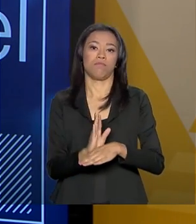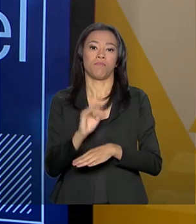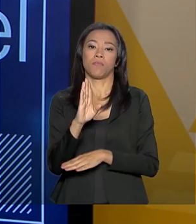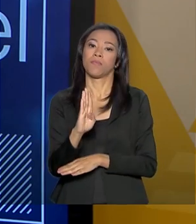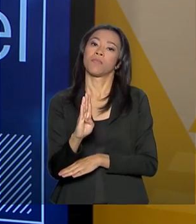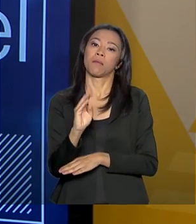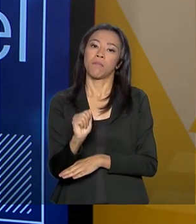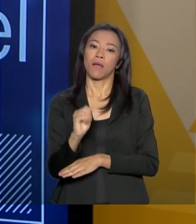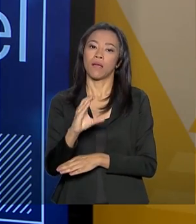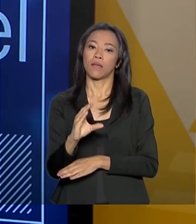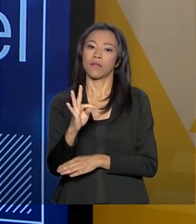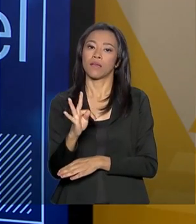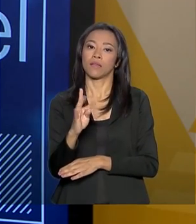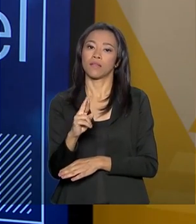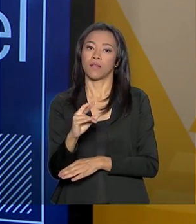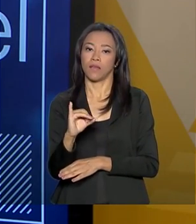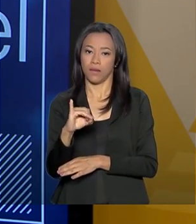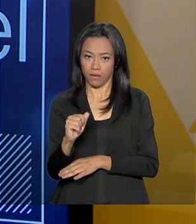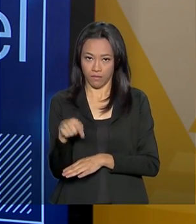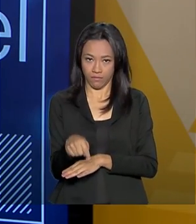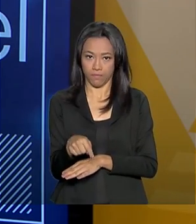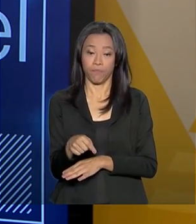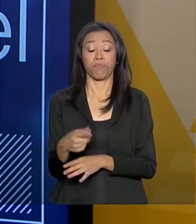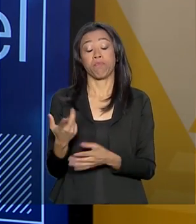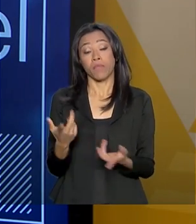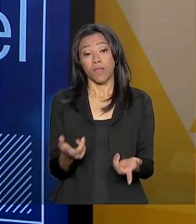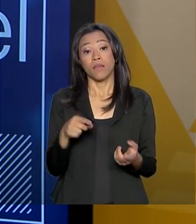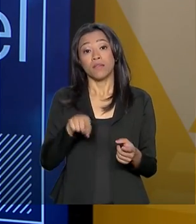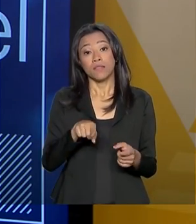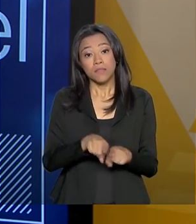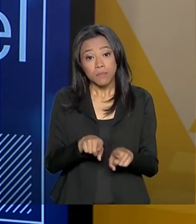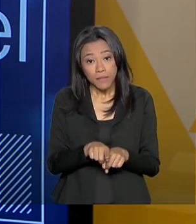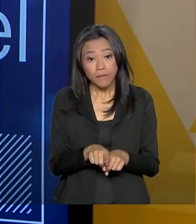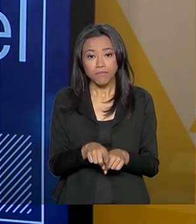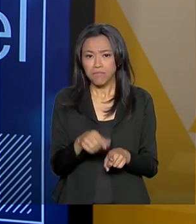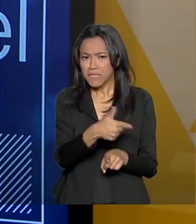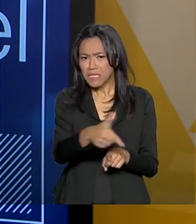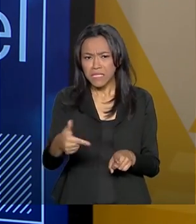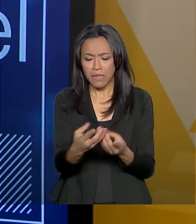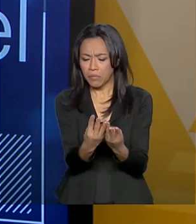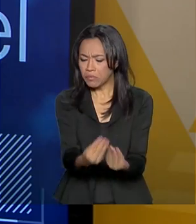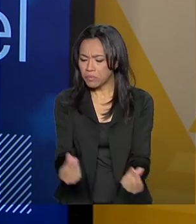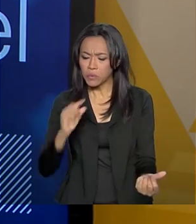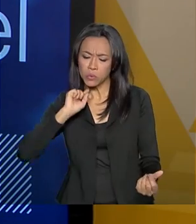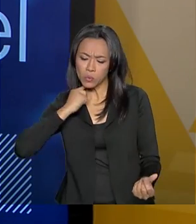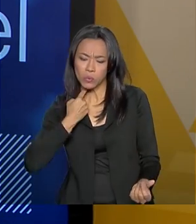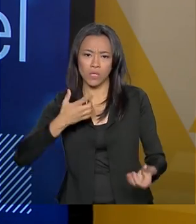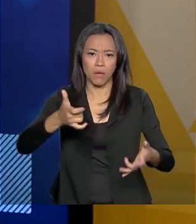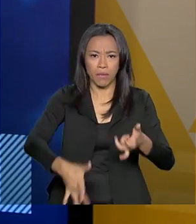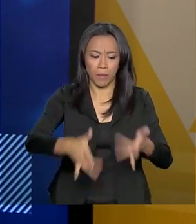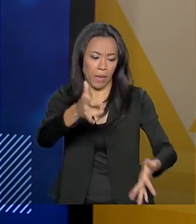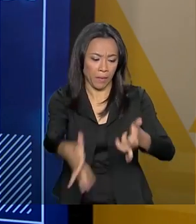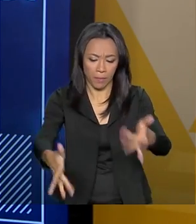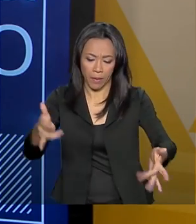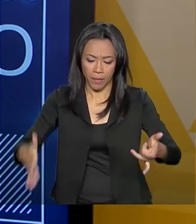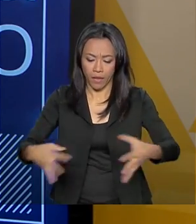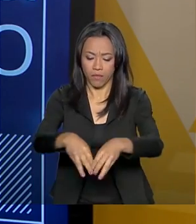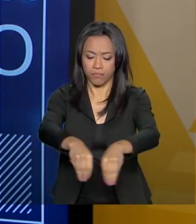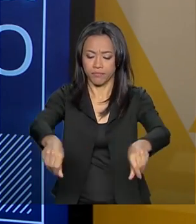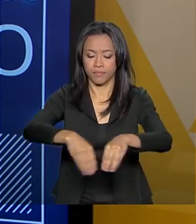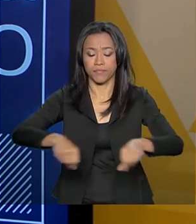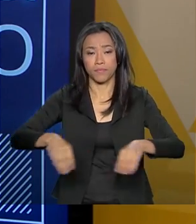sem as consequências de poluição dos lençóis freáticos com nitritos, nitratos e outros